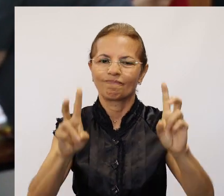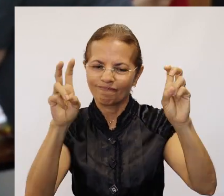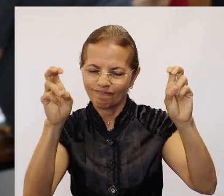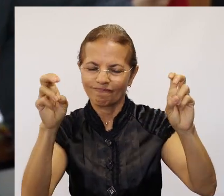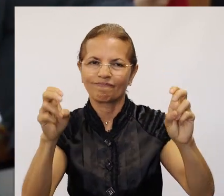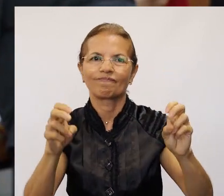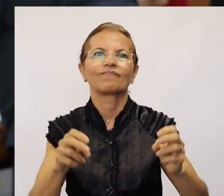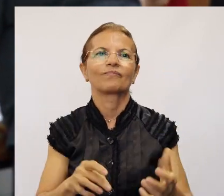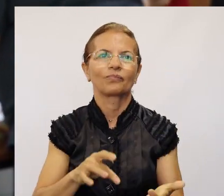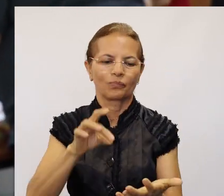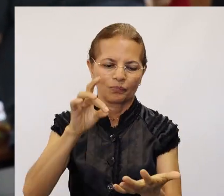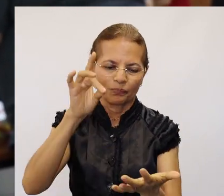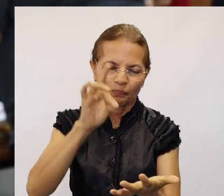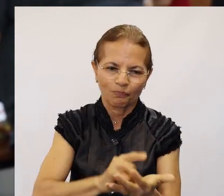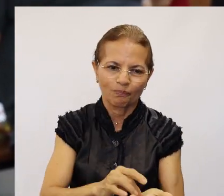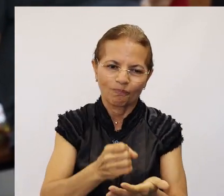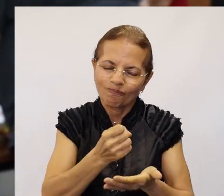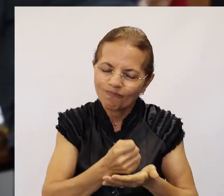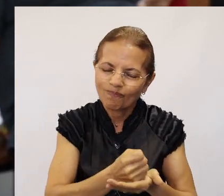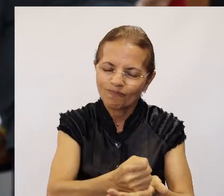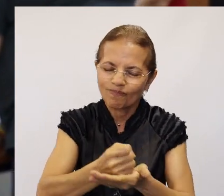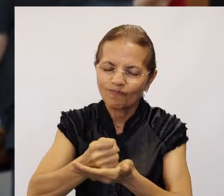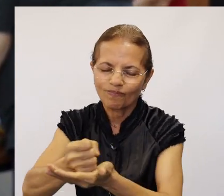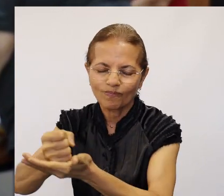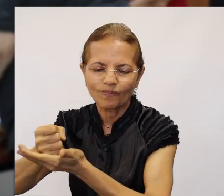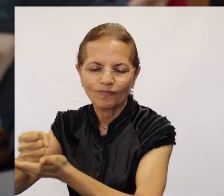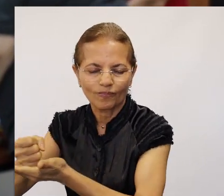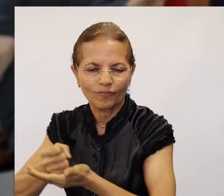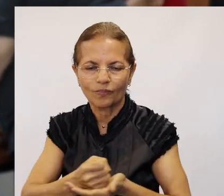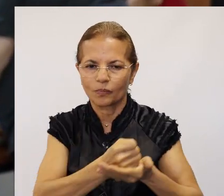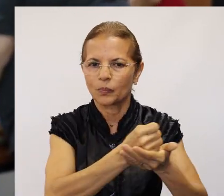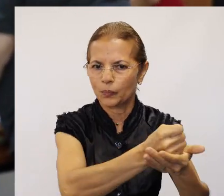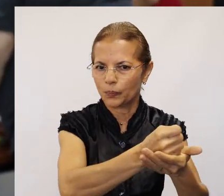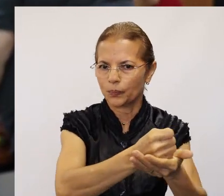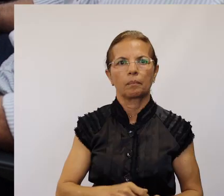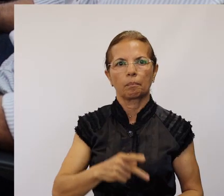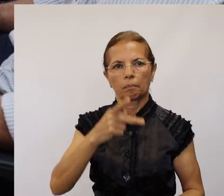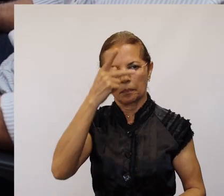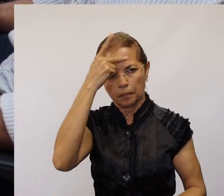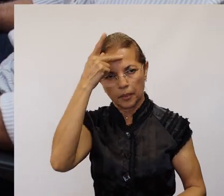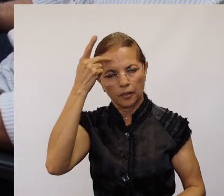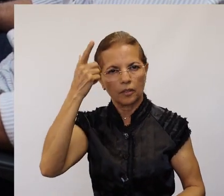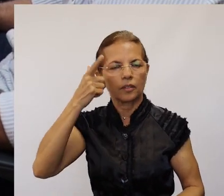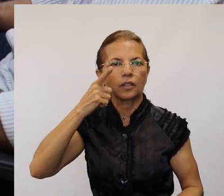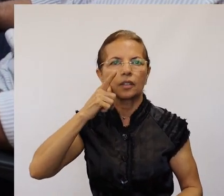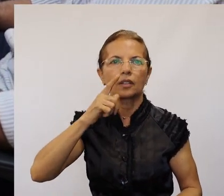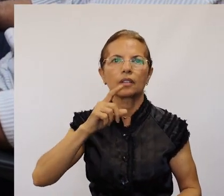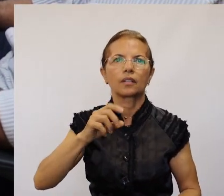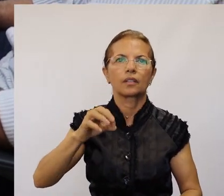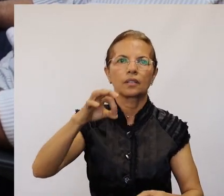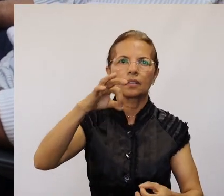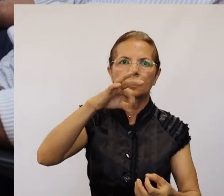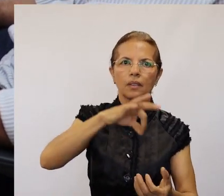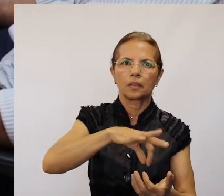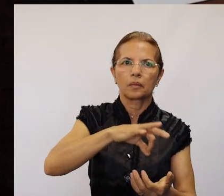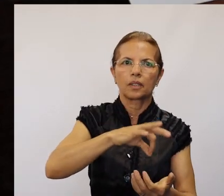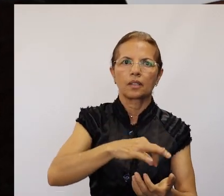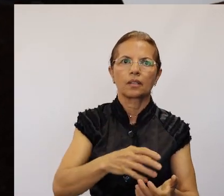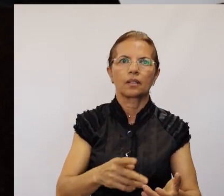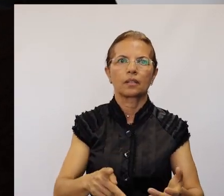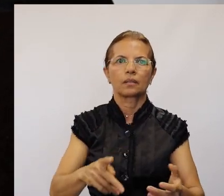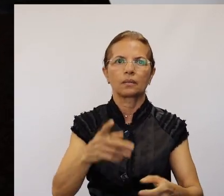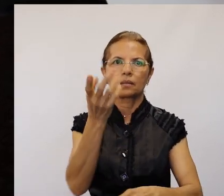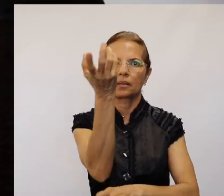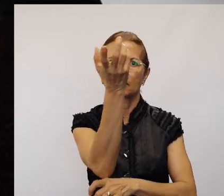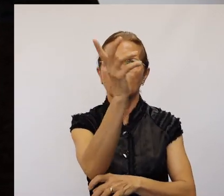alguma forma oficial para contribuir com isso. Durante a reunião, todos os participantes receberam